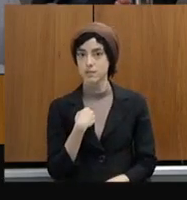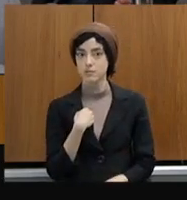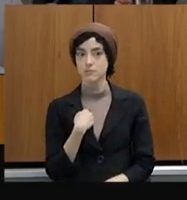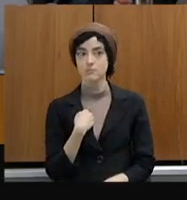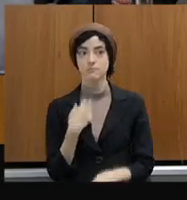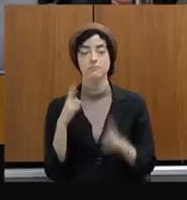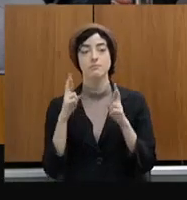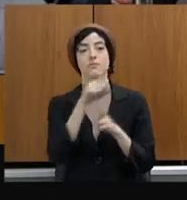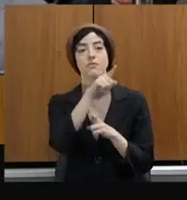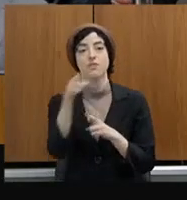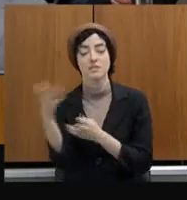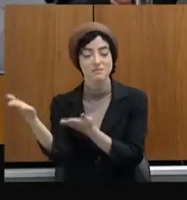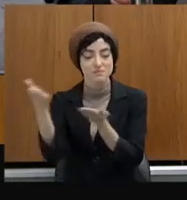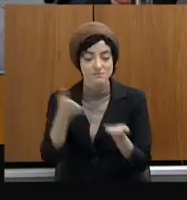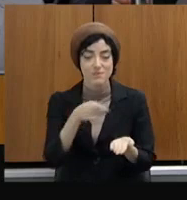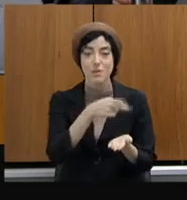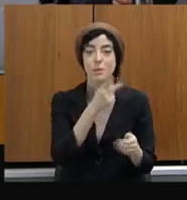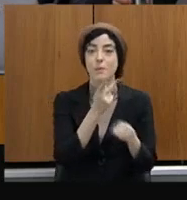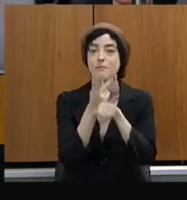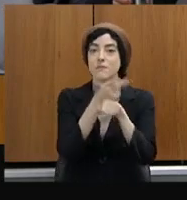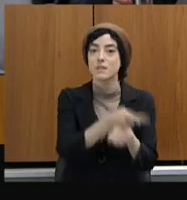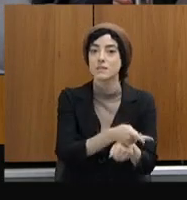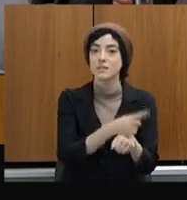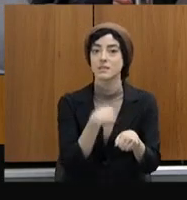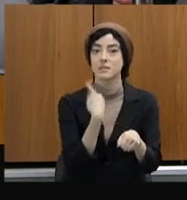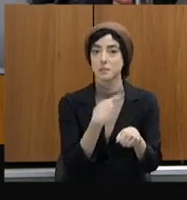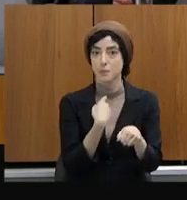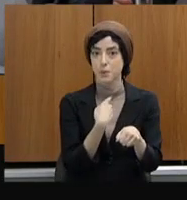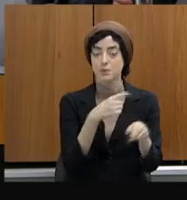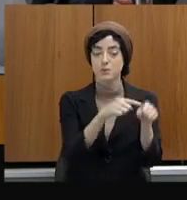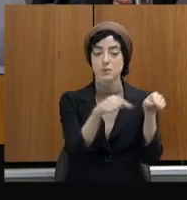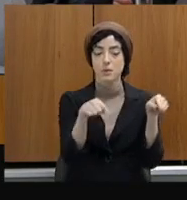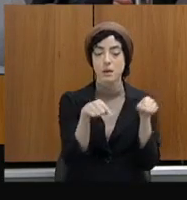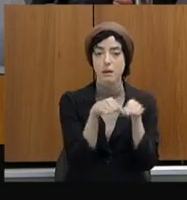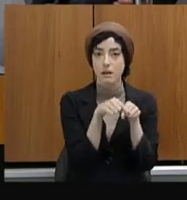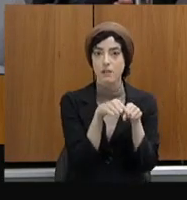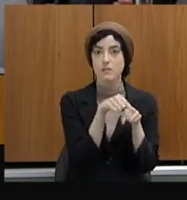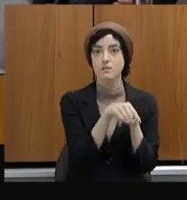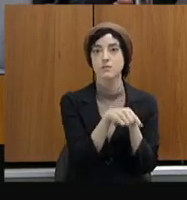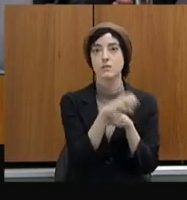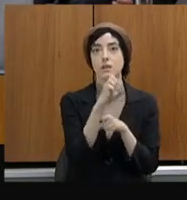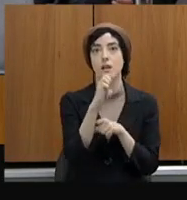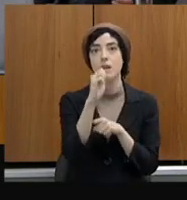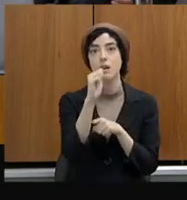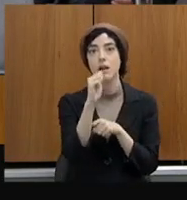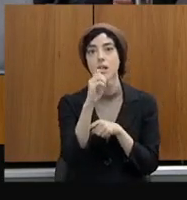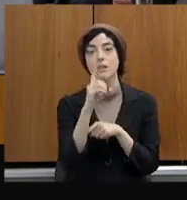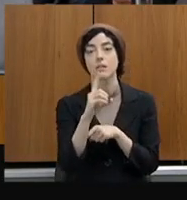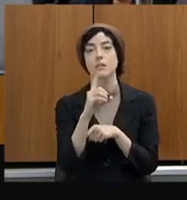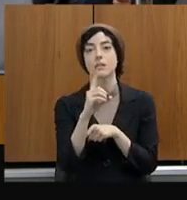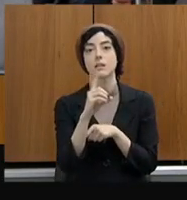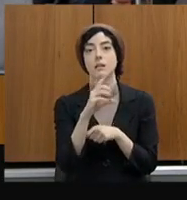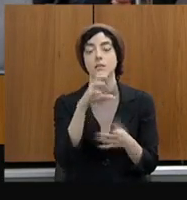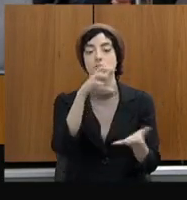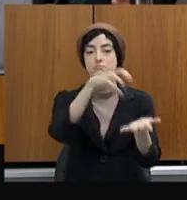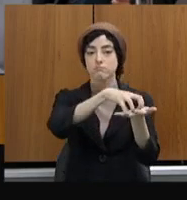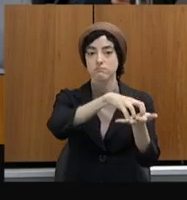todos convidados para conhecer o nosso estúdio EAD instalado na Cadepol.